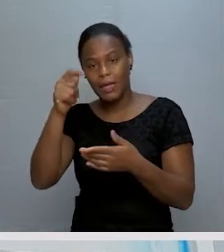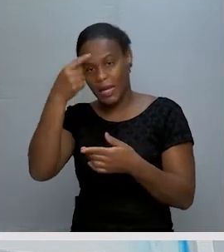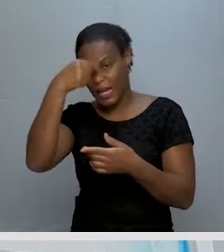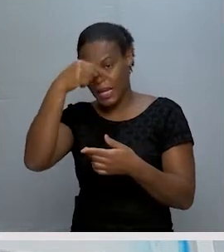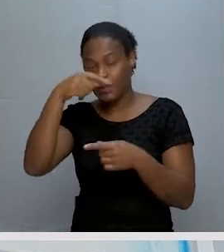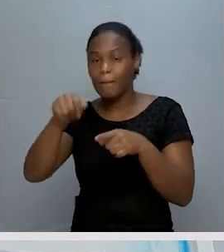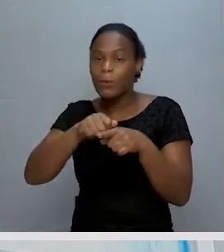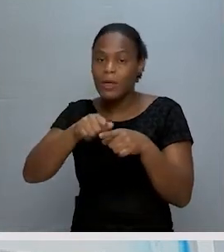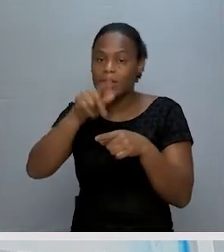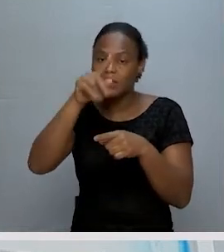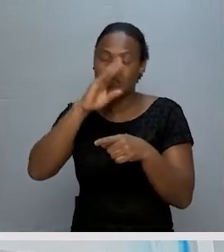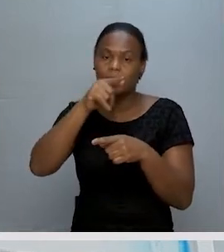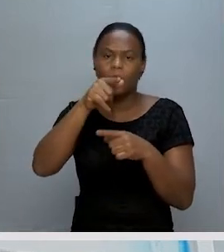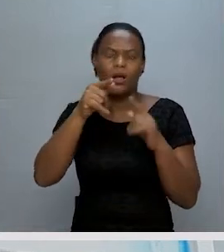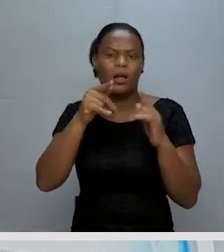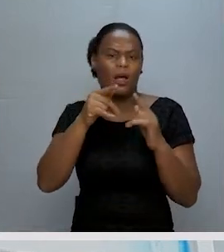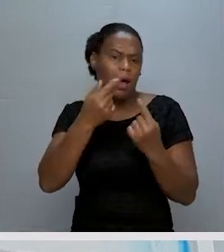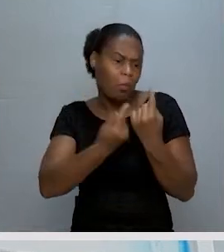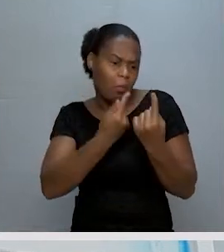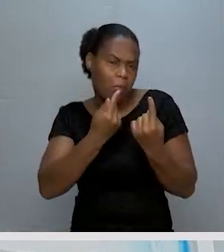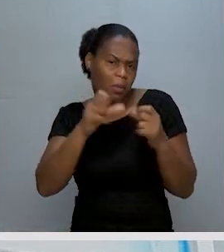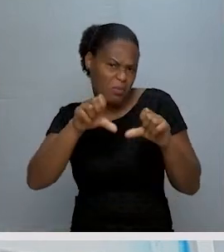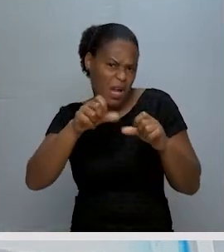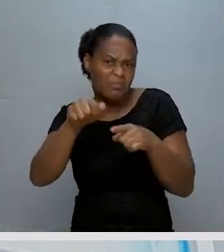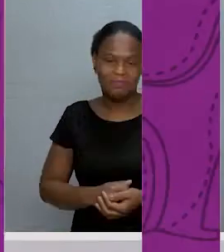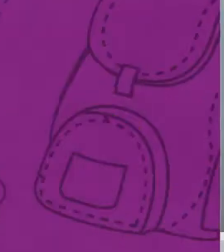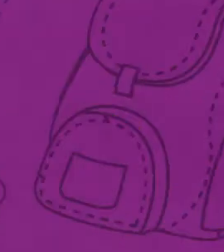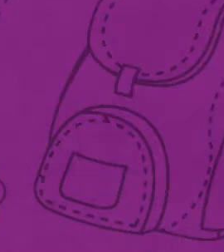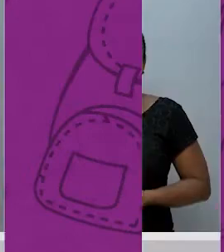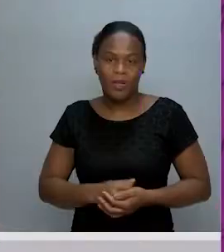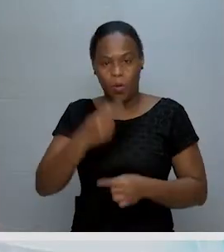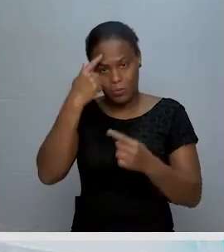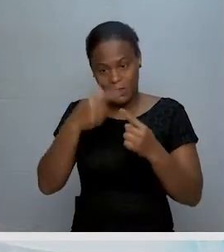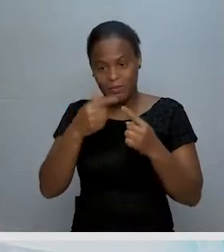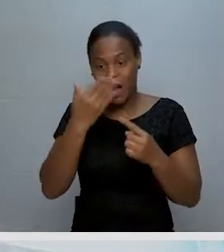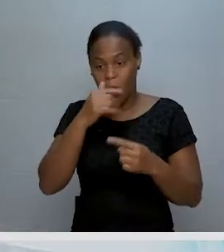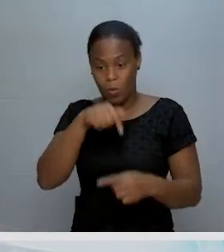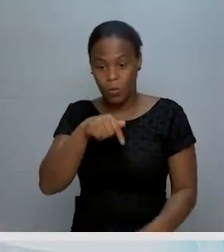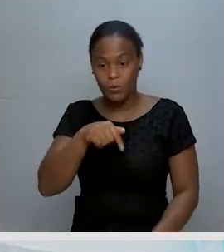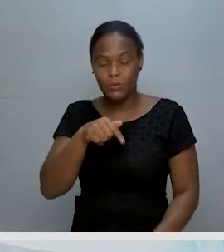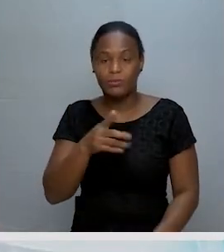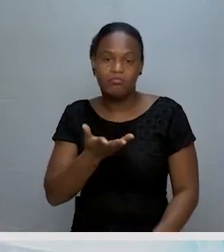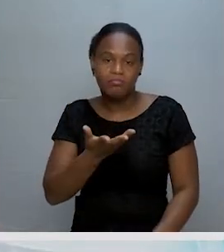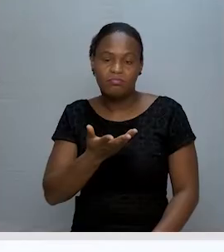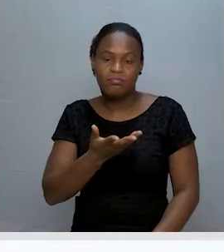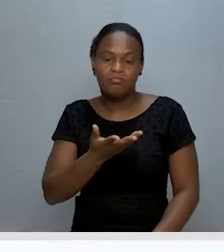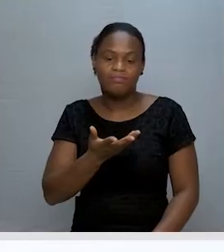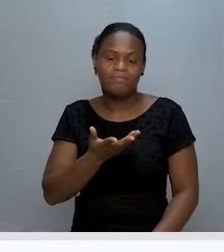uma borracha, caso tiver ali algum erro. Está certo? Objetivos para a nossa aula de hoje é